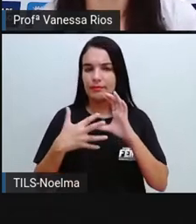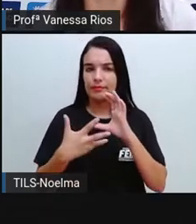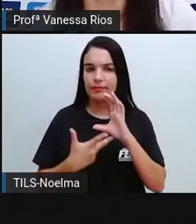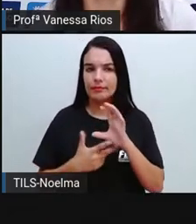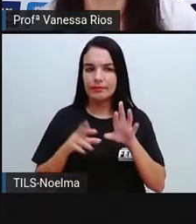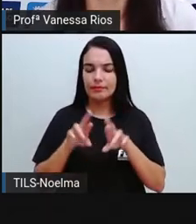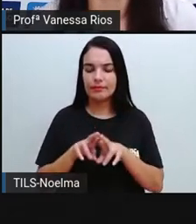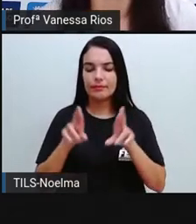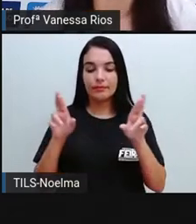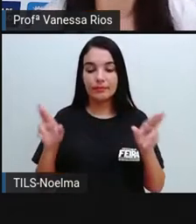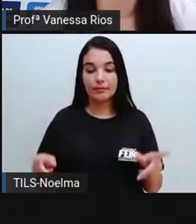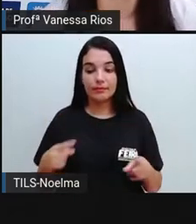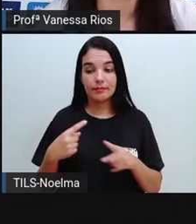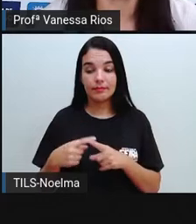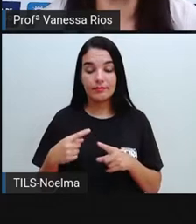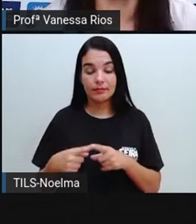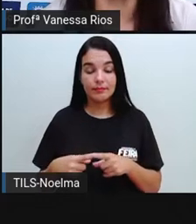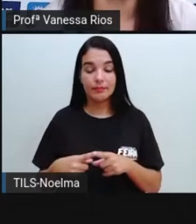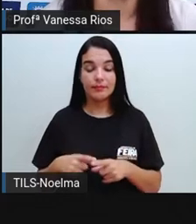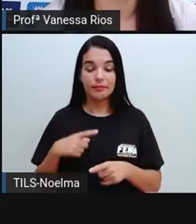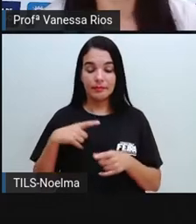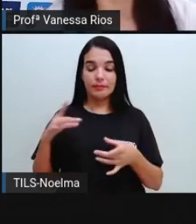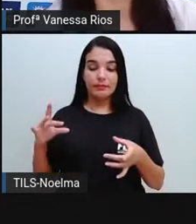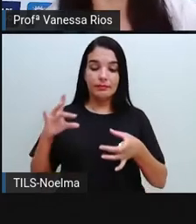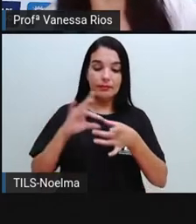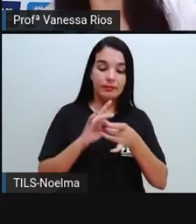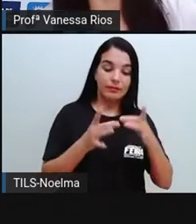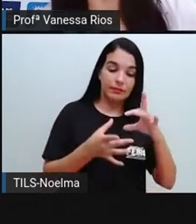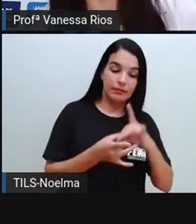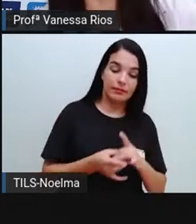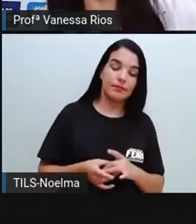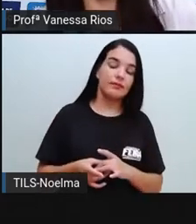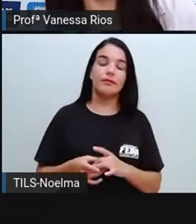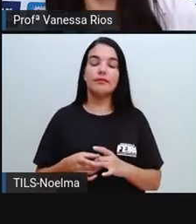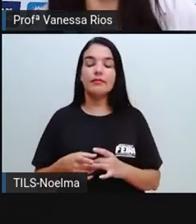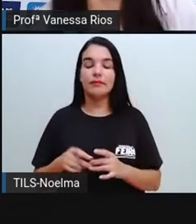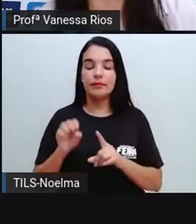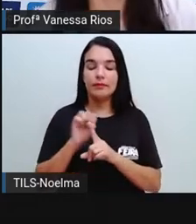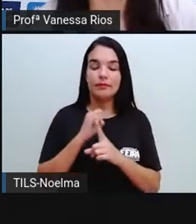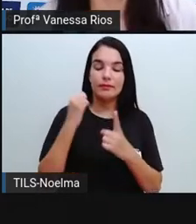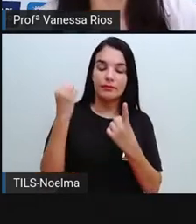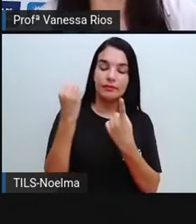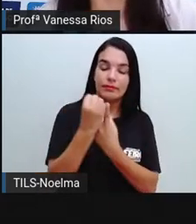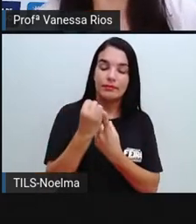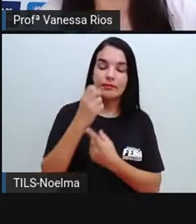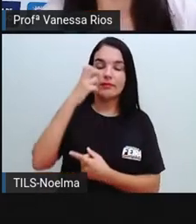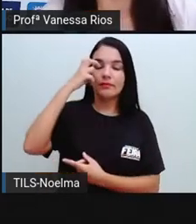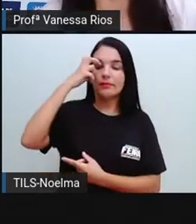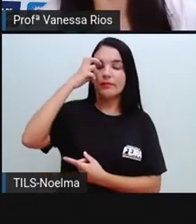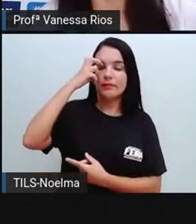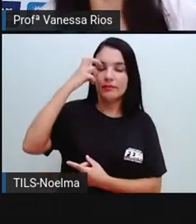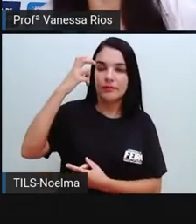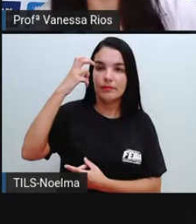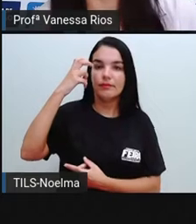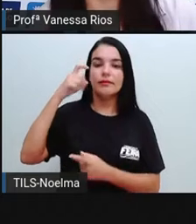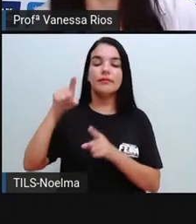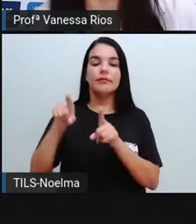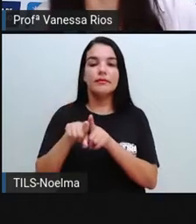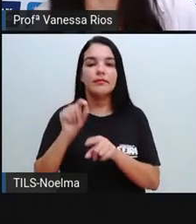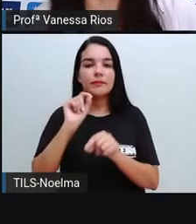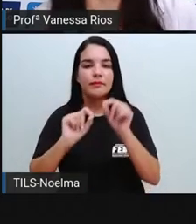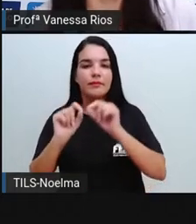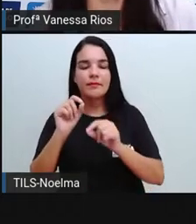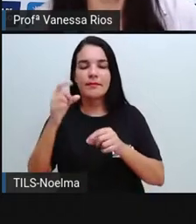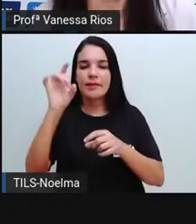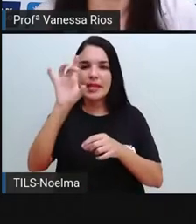relacionada ao contexto social, ao contexto cultural, ao qual cada indivíduo está